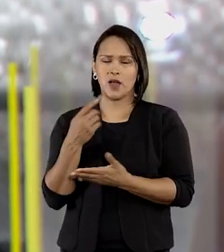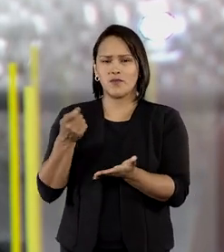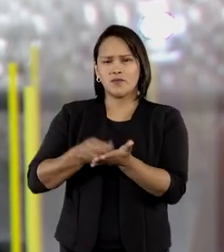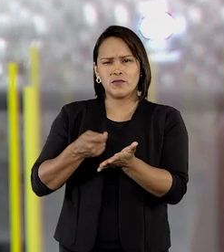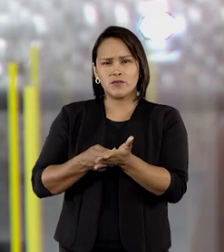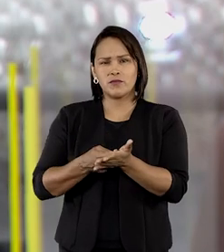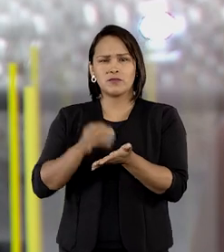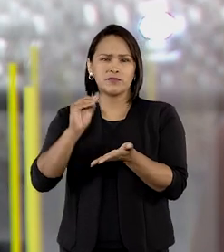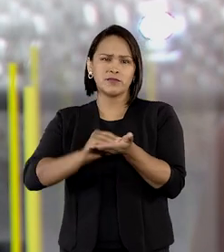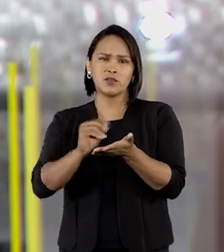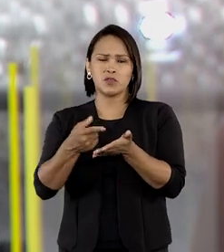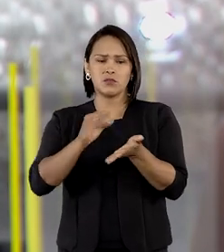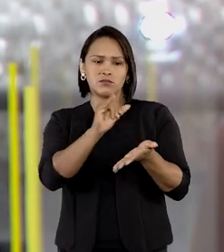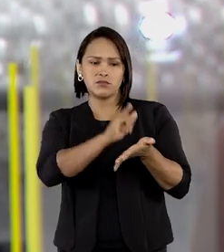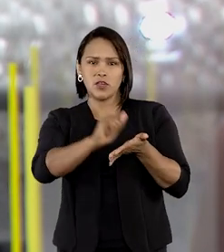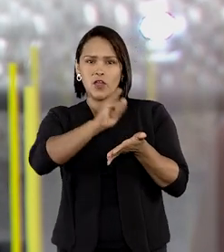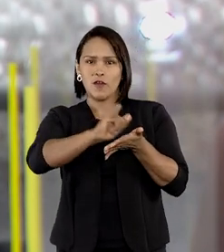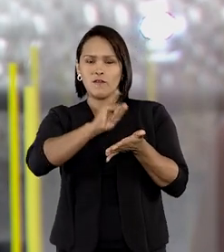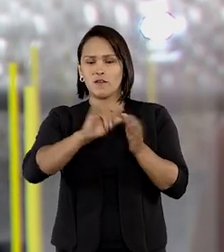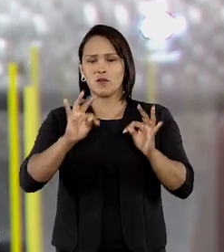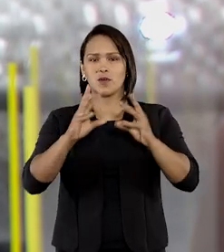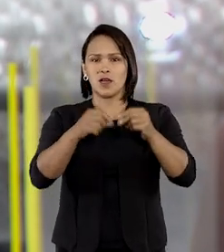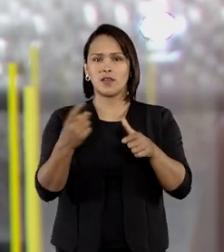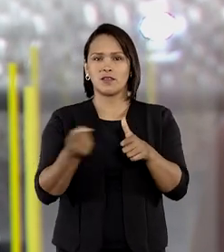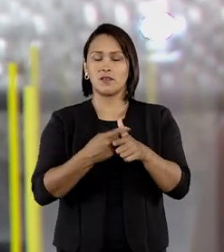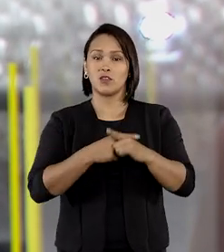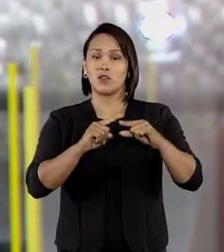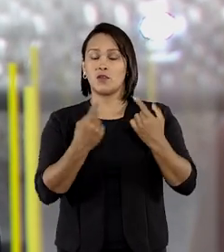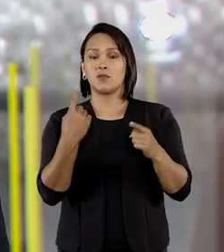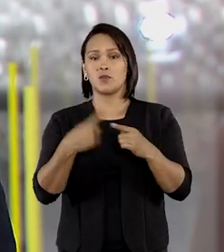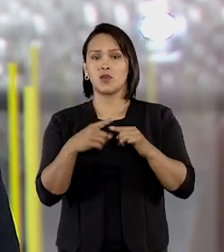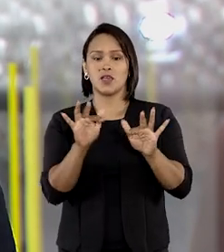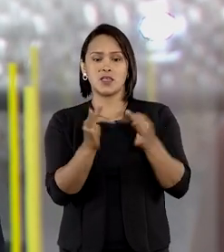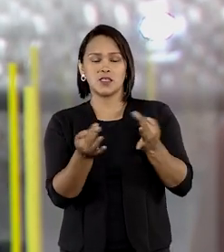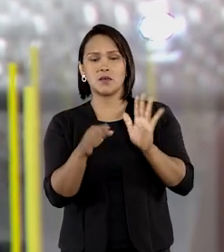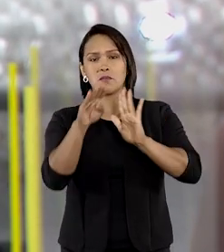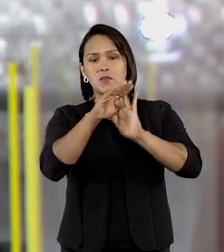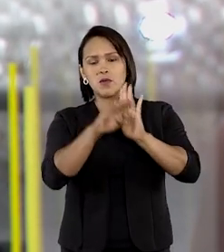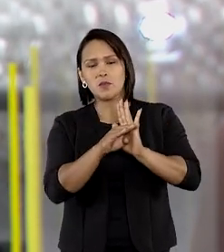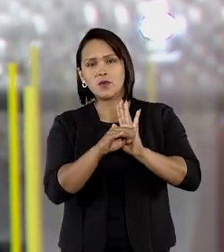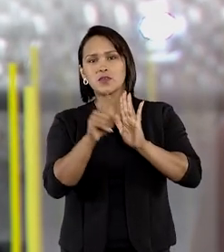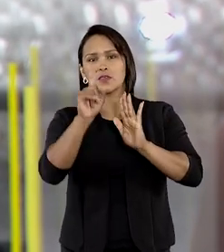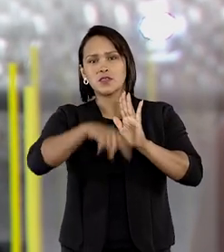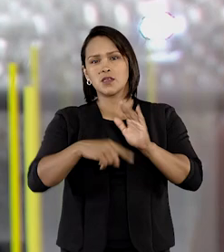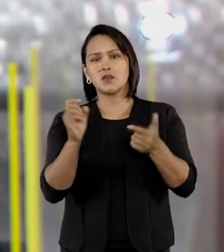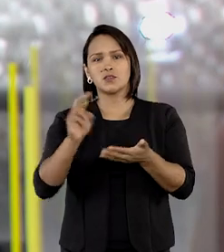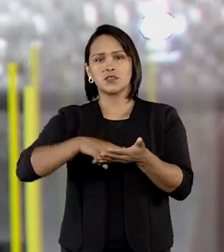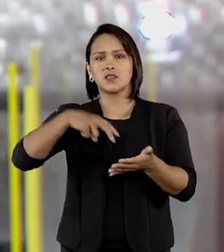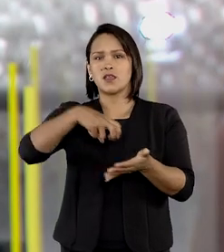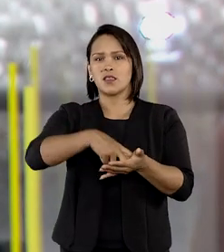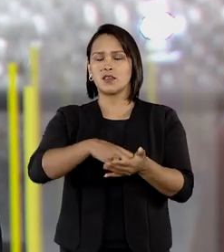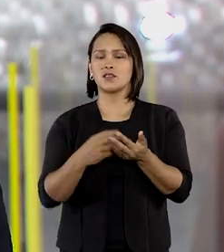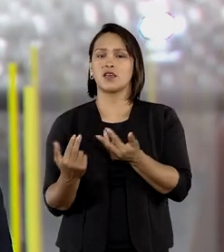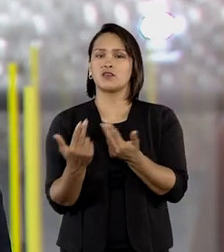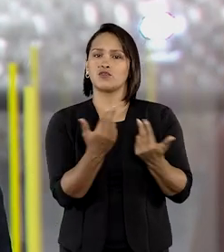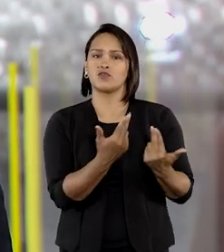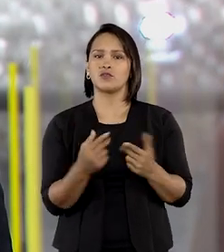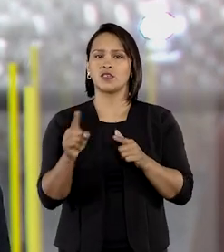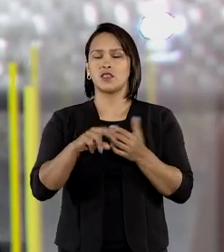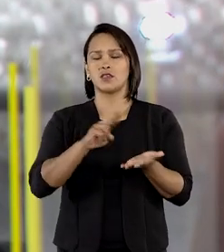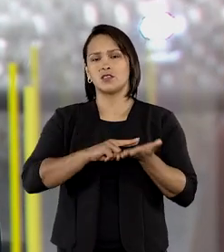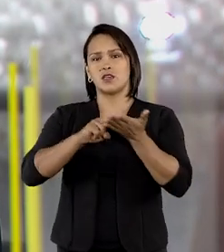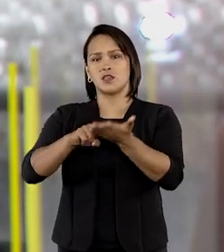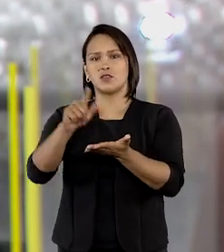formalmente a devedora, porque a simples proposição do cumprimento de sentença não equivaleria à notificação exigida por lei.